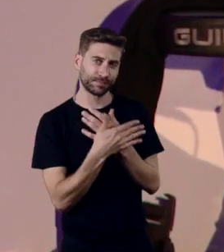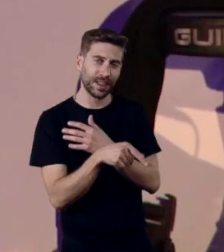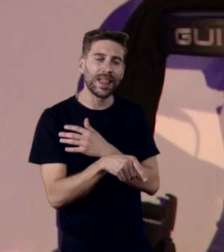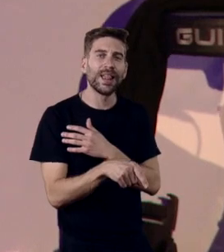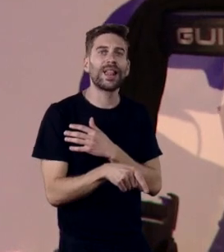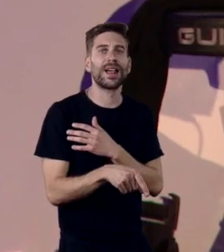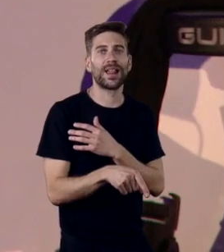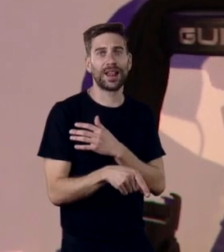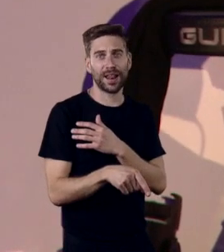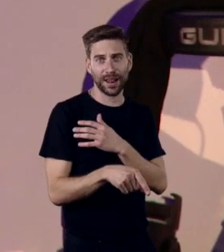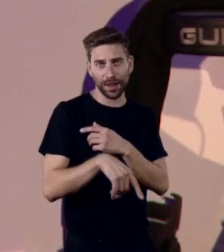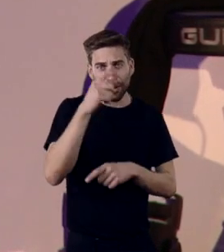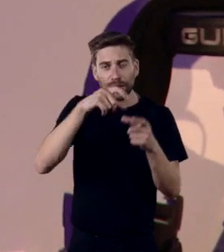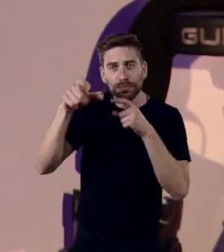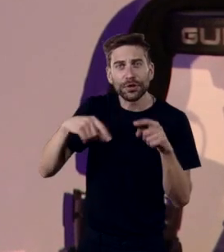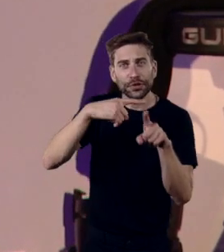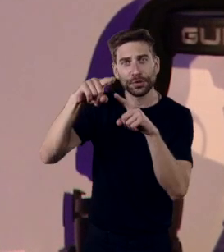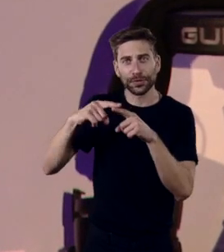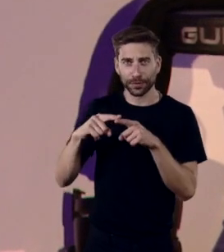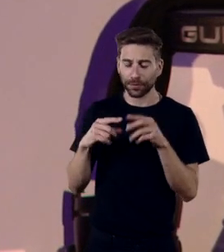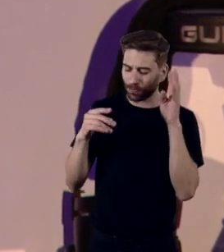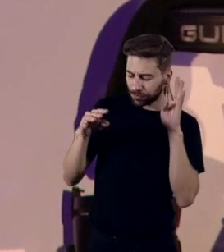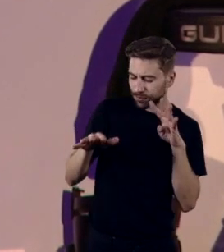Setenas virou na iniciativa